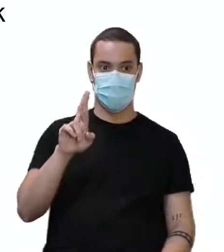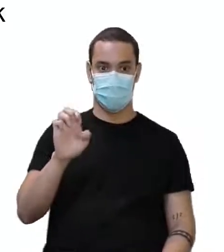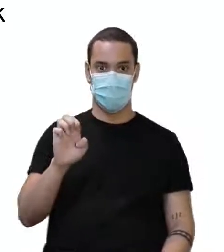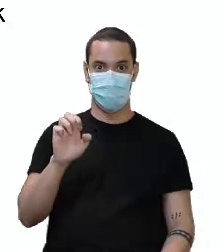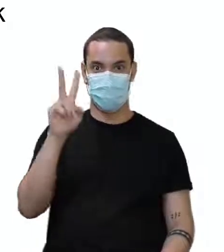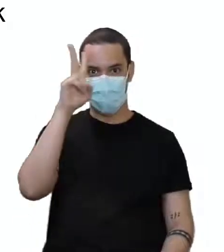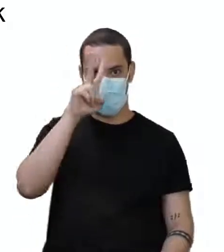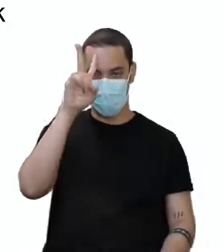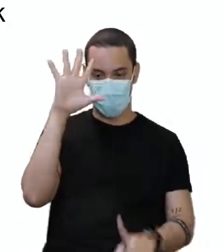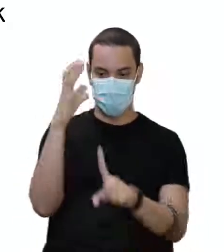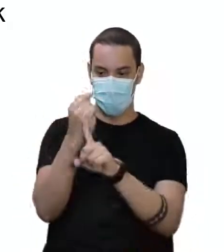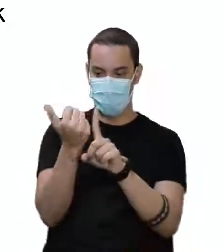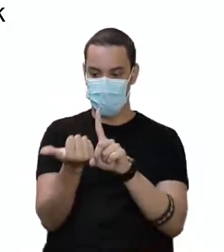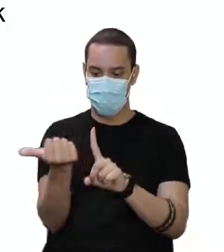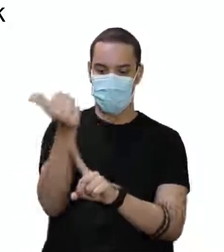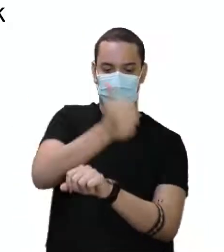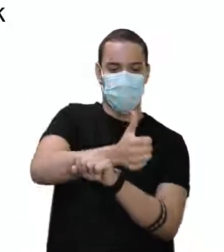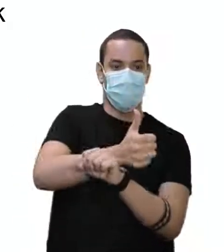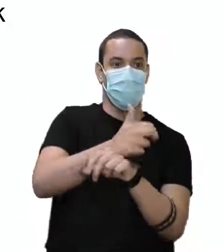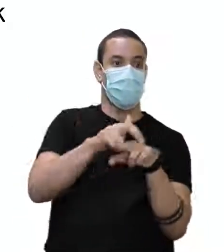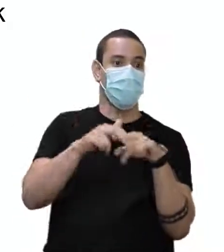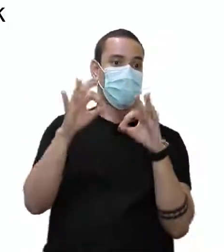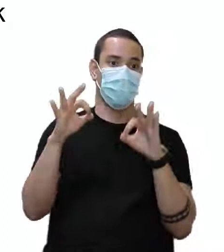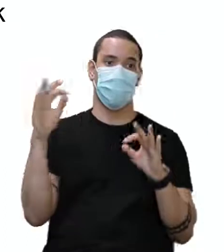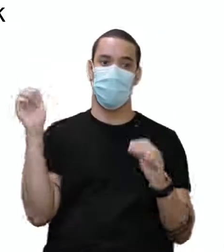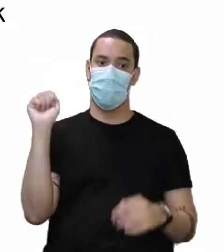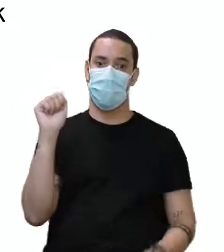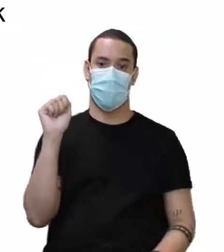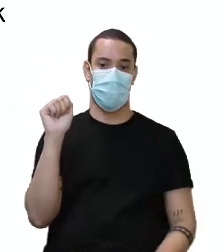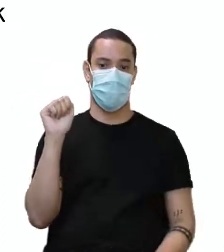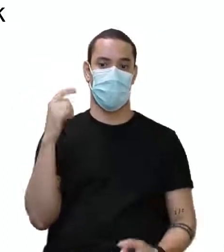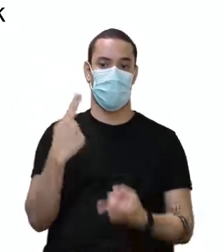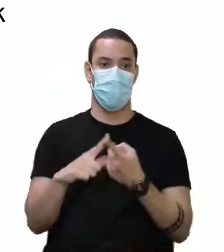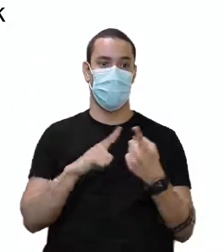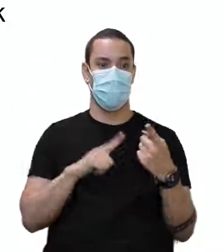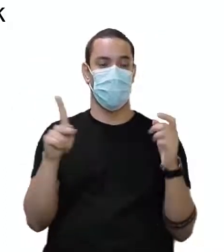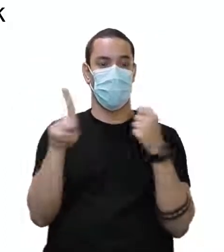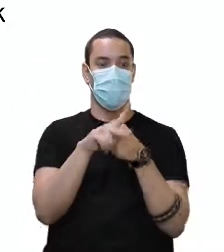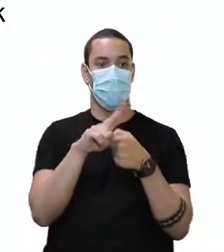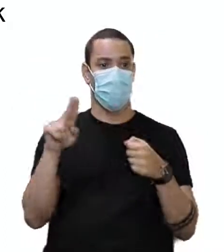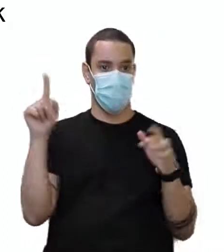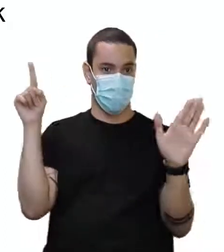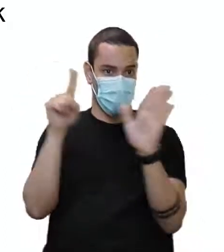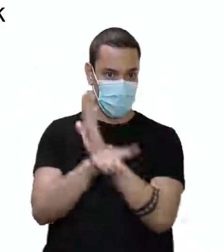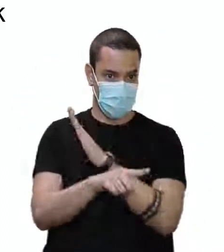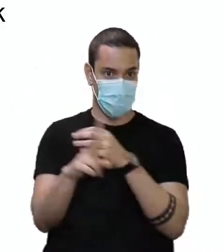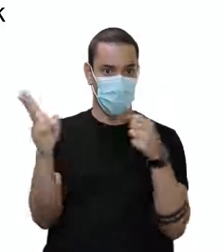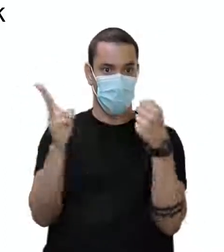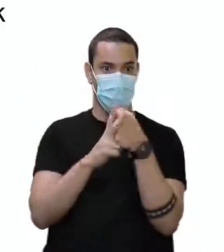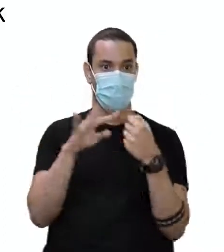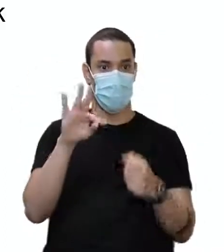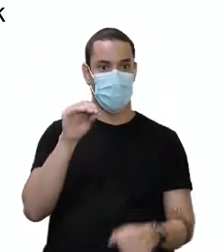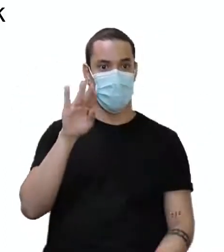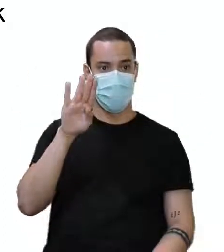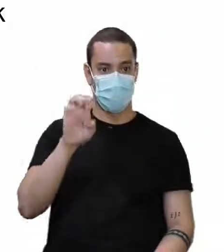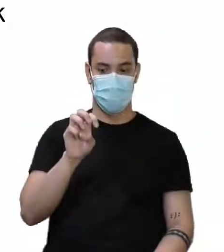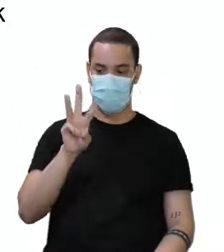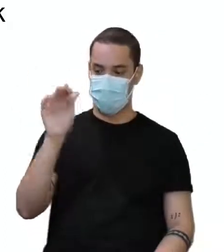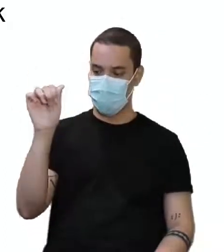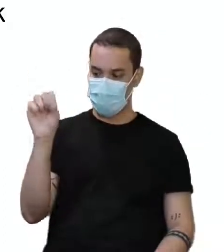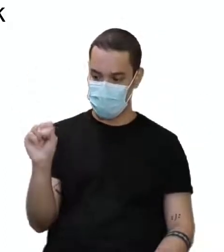sujeito. Então, a única correta é a letra A, porque eu tenho o pronome interrogativo. Verbo to be do lado do pronome